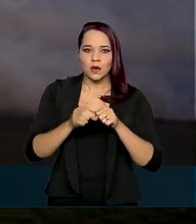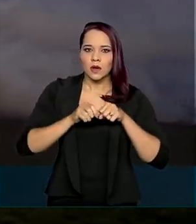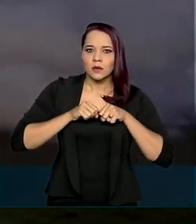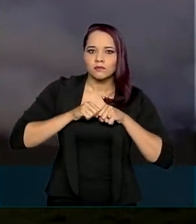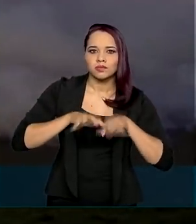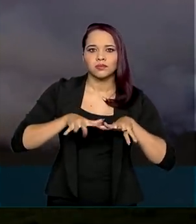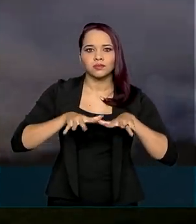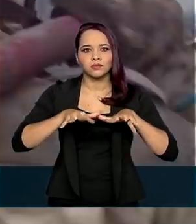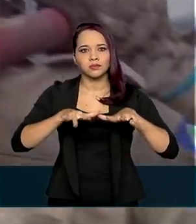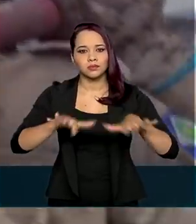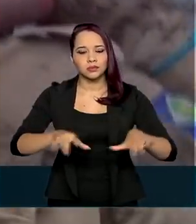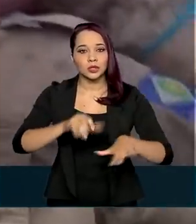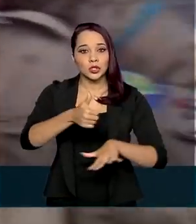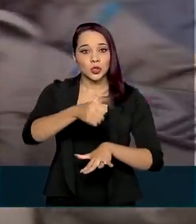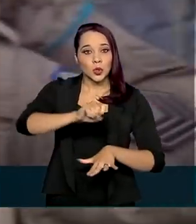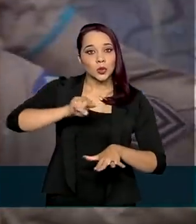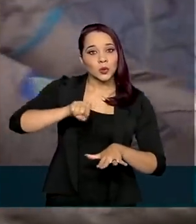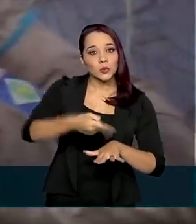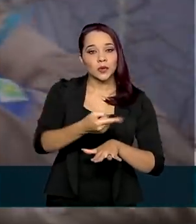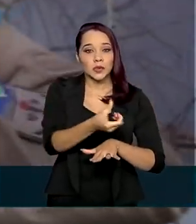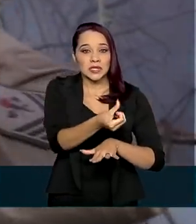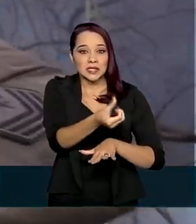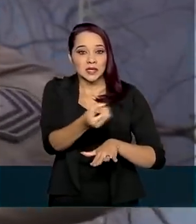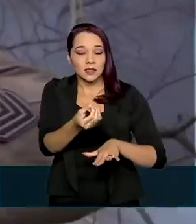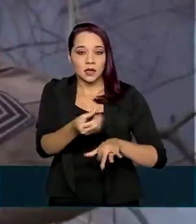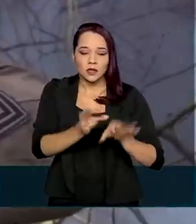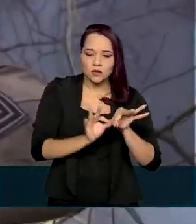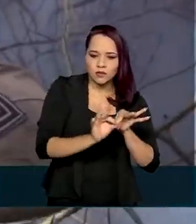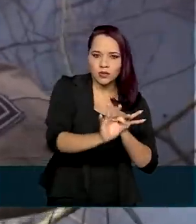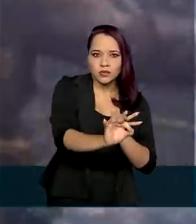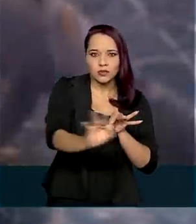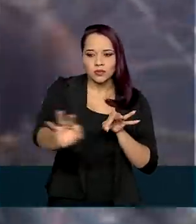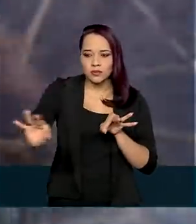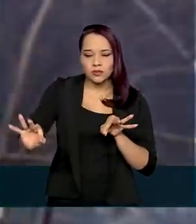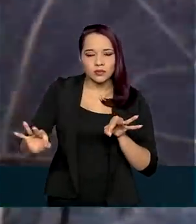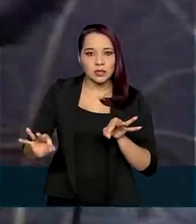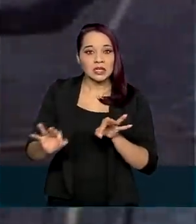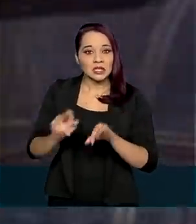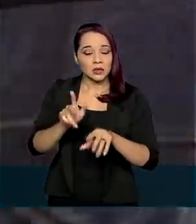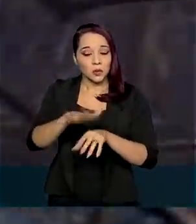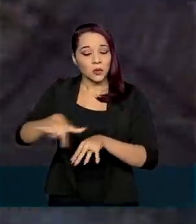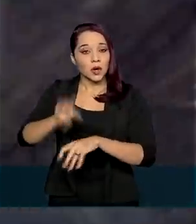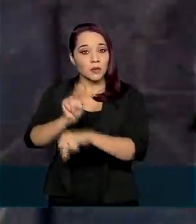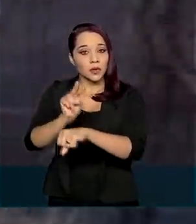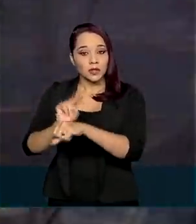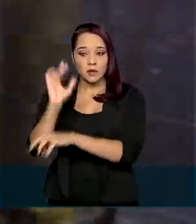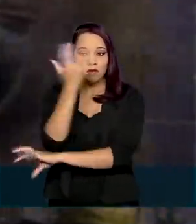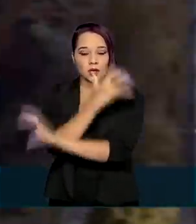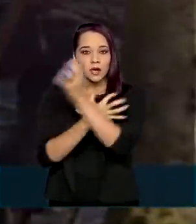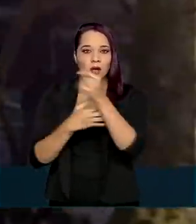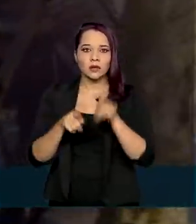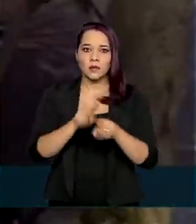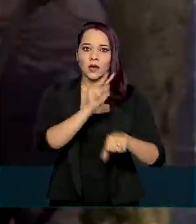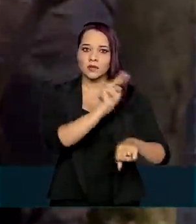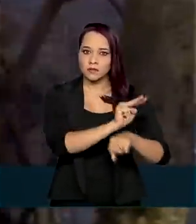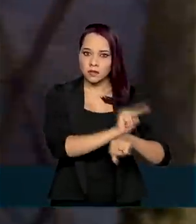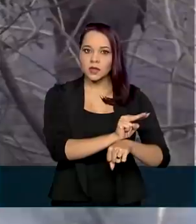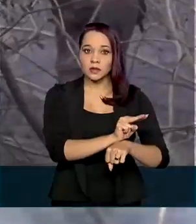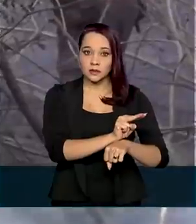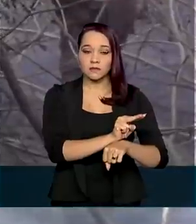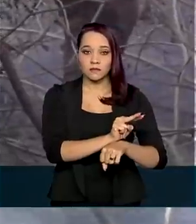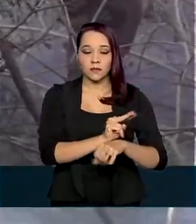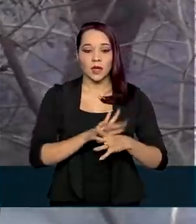.646 quilômetros quadrados, incluindo áreas de proteção ambiental e de preservação permanente.